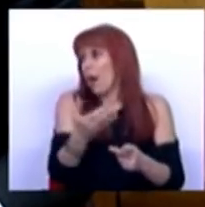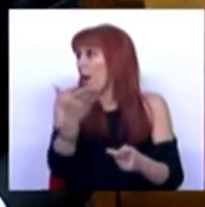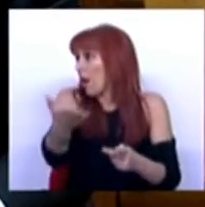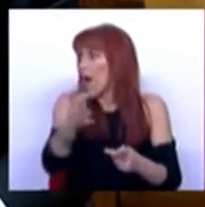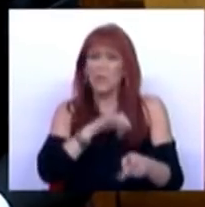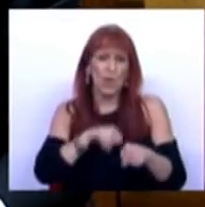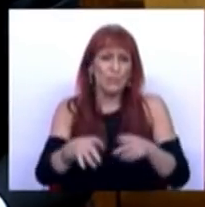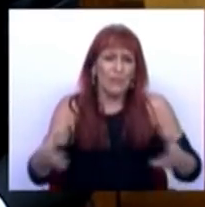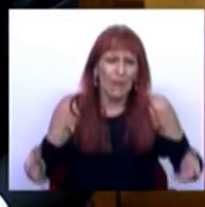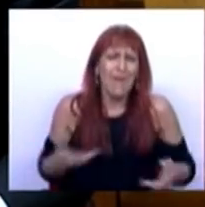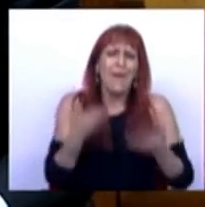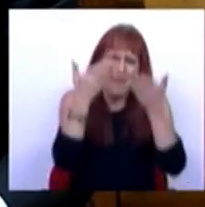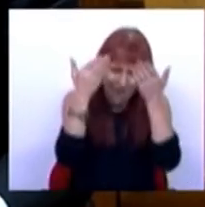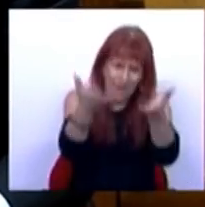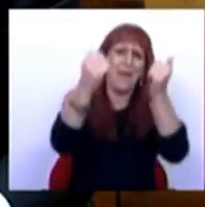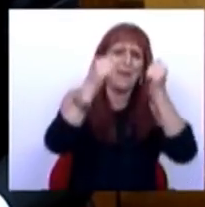é, Sr. Deputado. É,